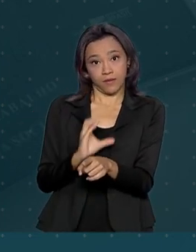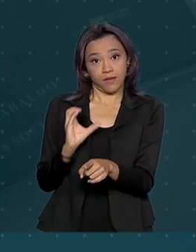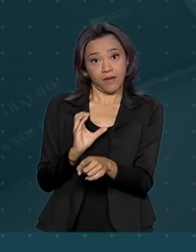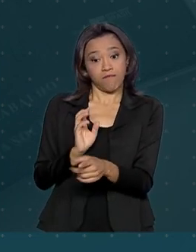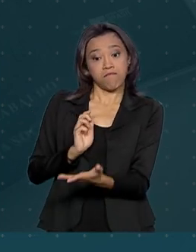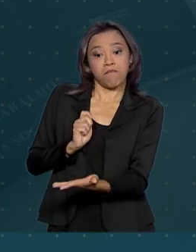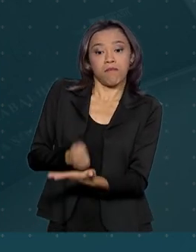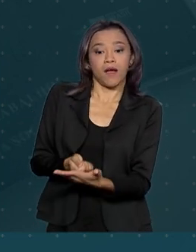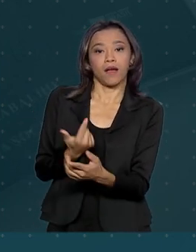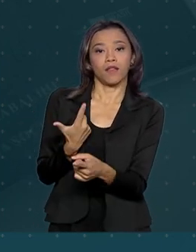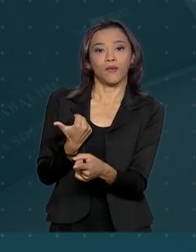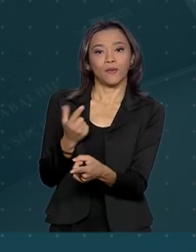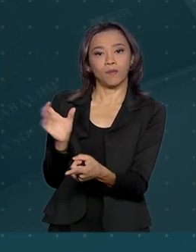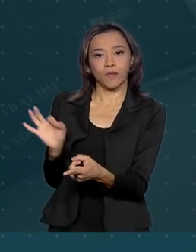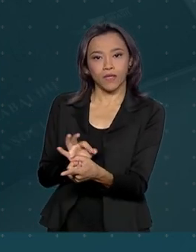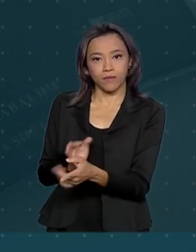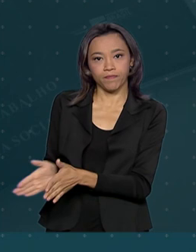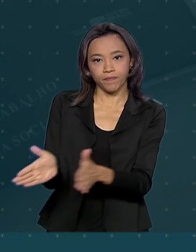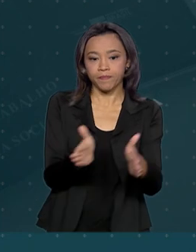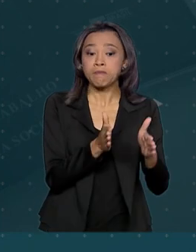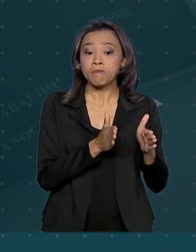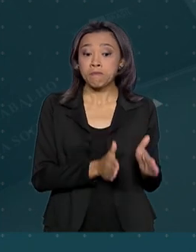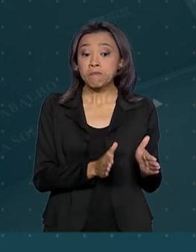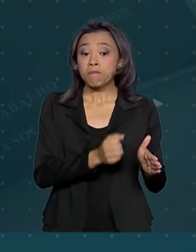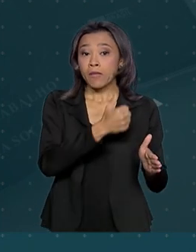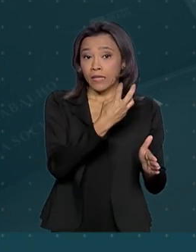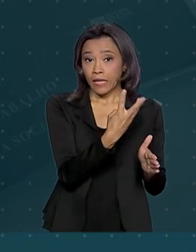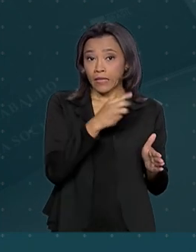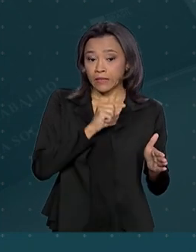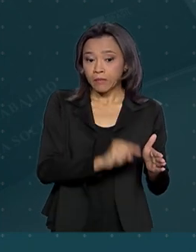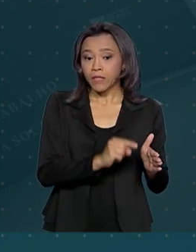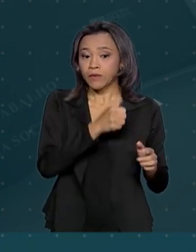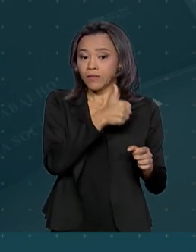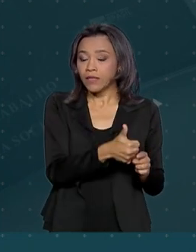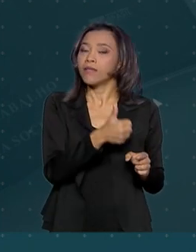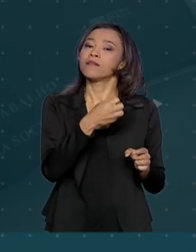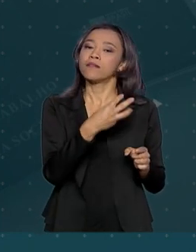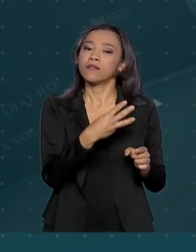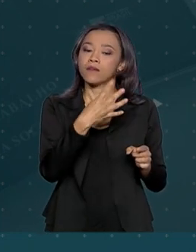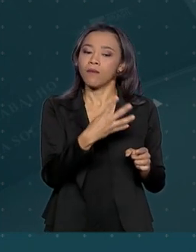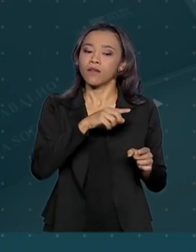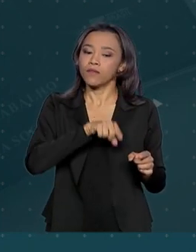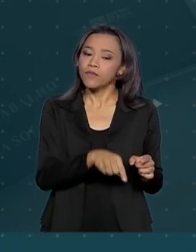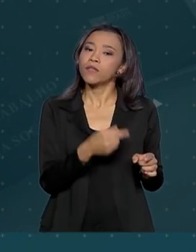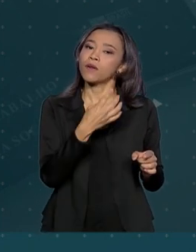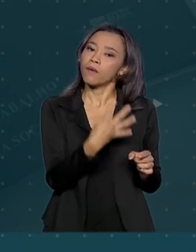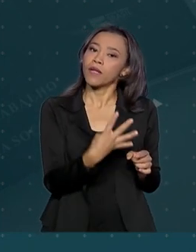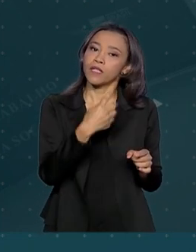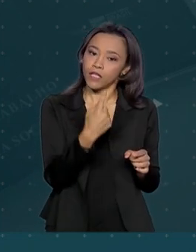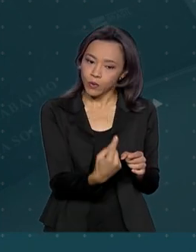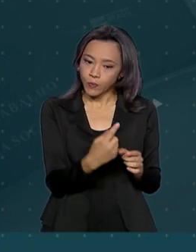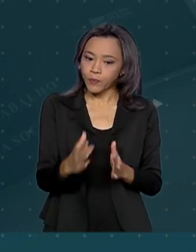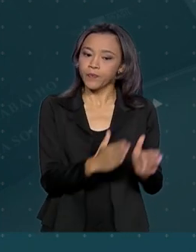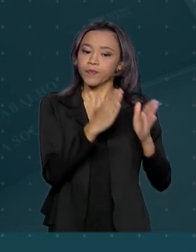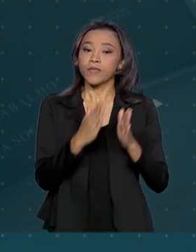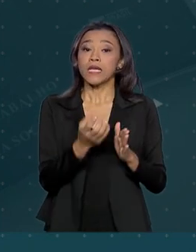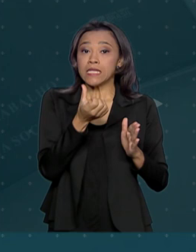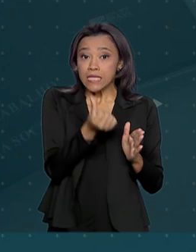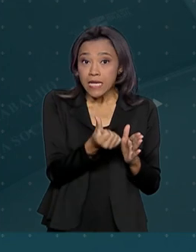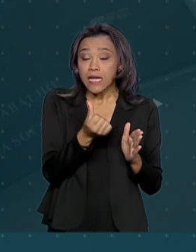paga 12%. E de R$.134,41 a R$